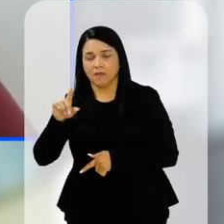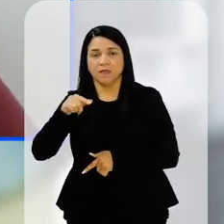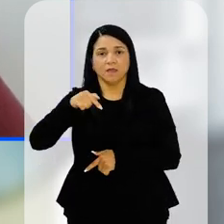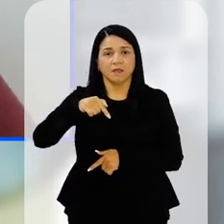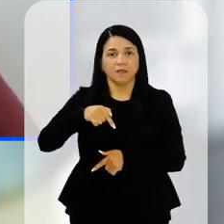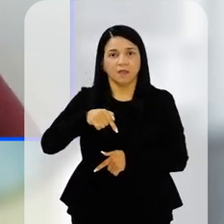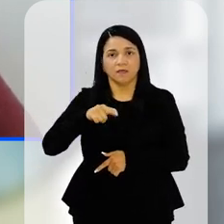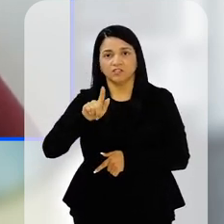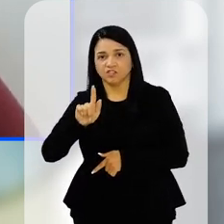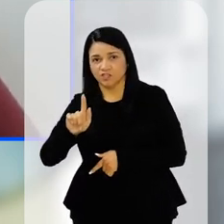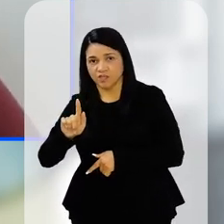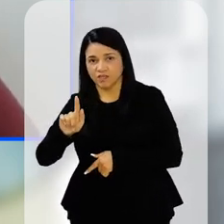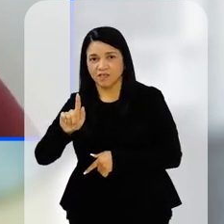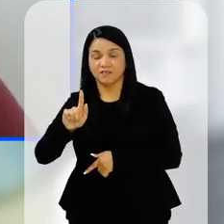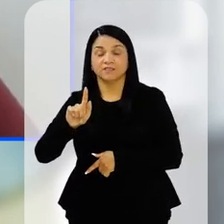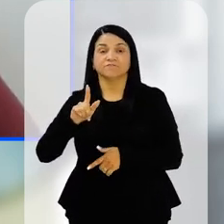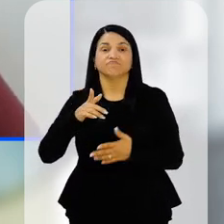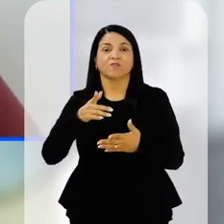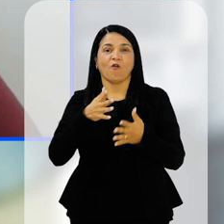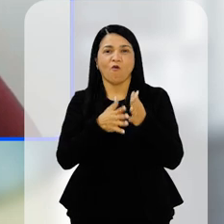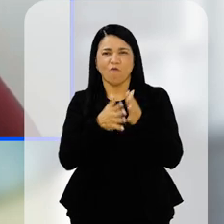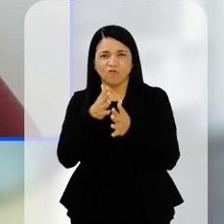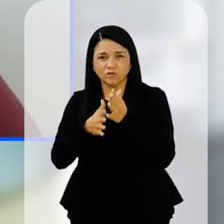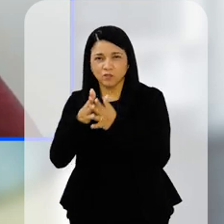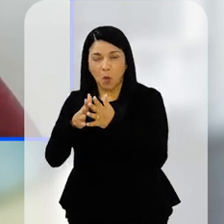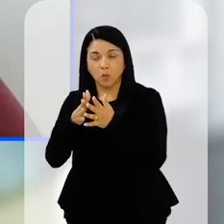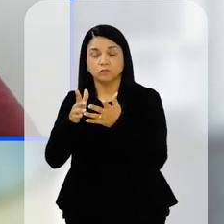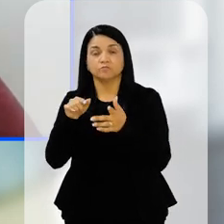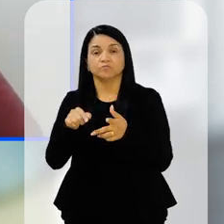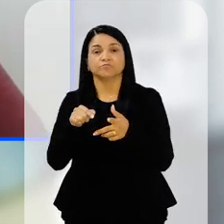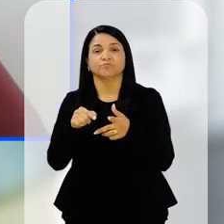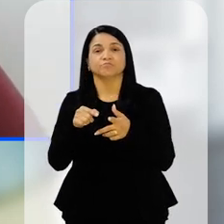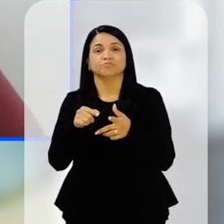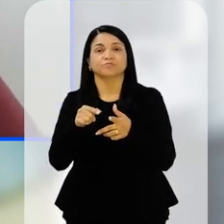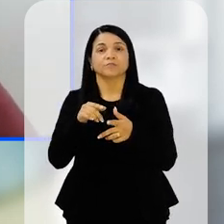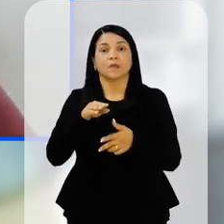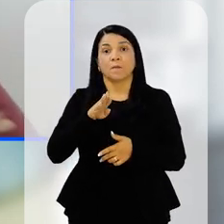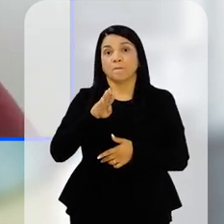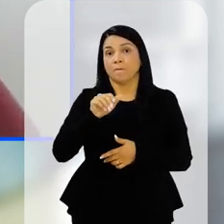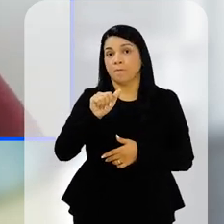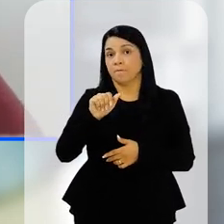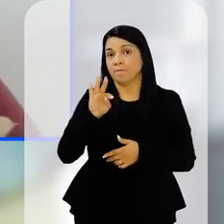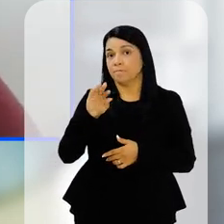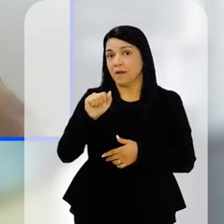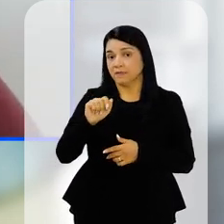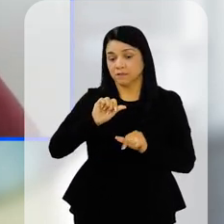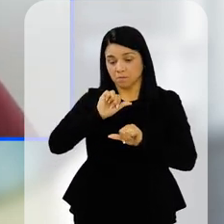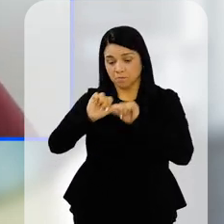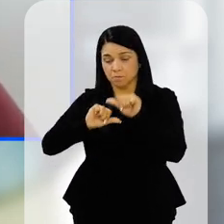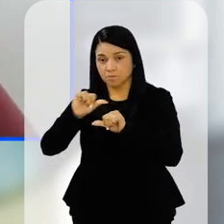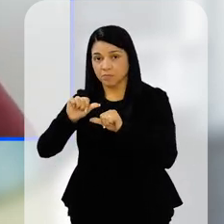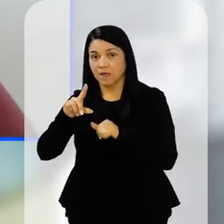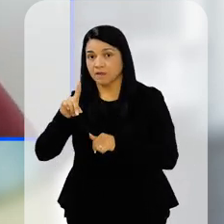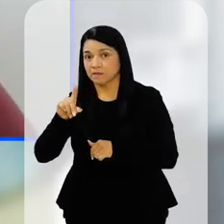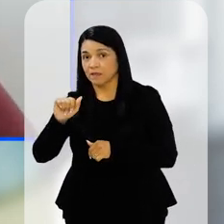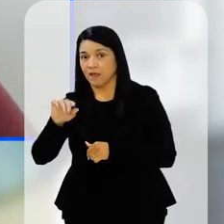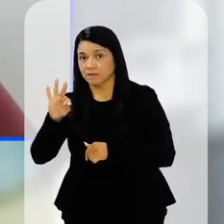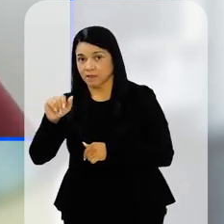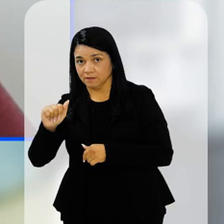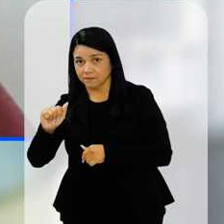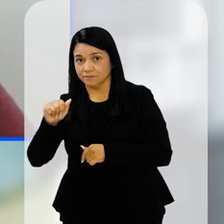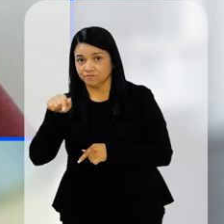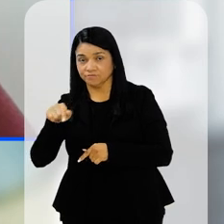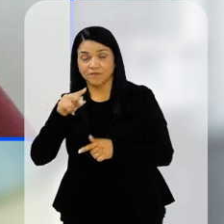que são letras... Na verdade, faz com todas as letras, né? Mas essas são ainda mais complicadas porque, assim, bata vai virar data, né? Quando a criança está lendo e tem